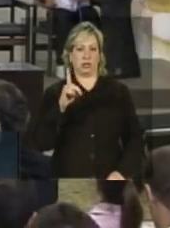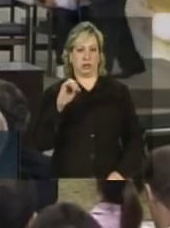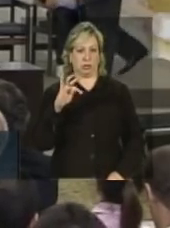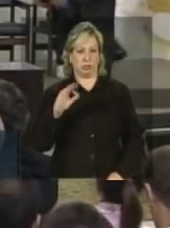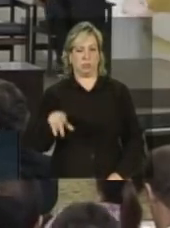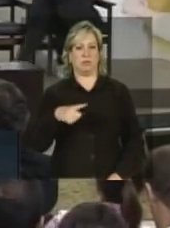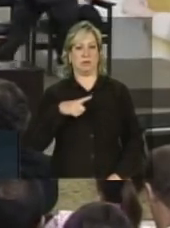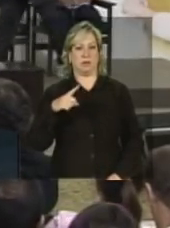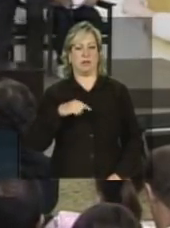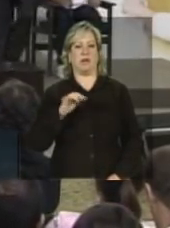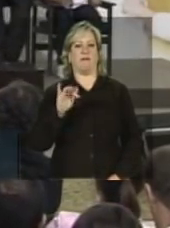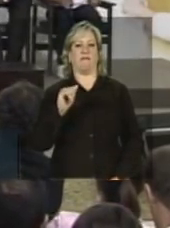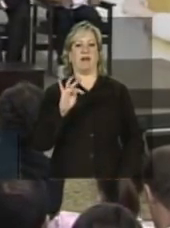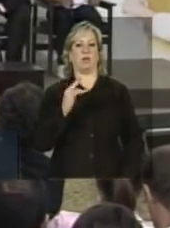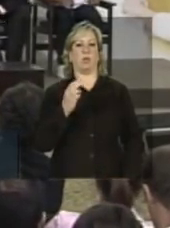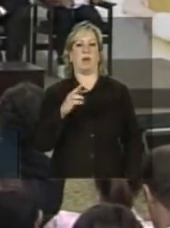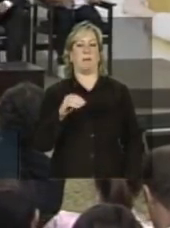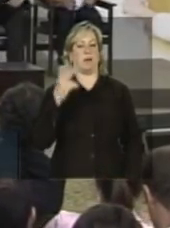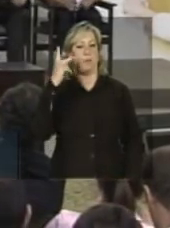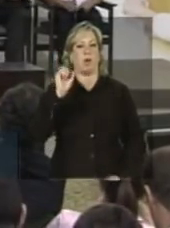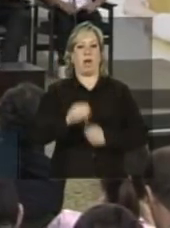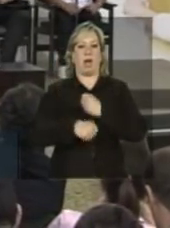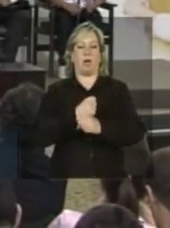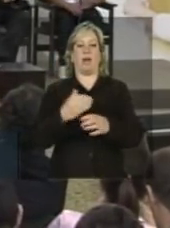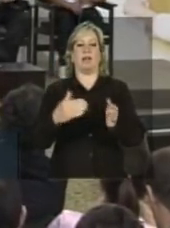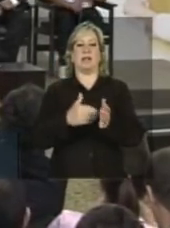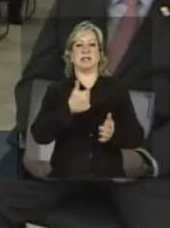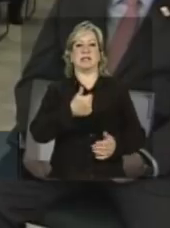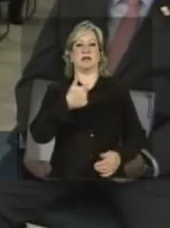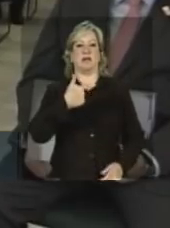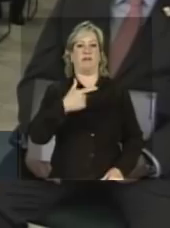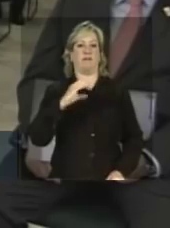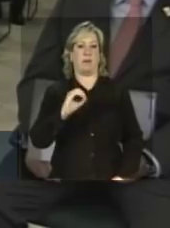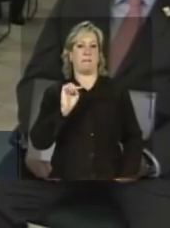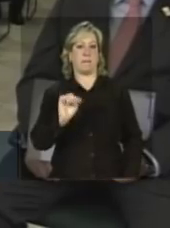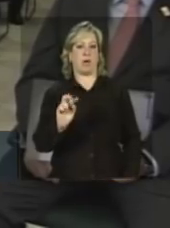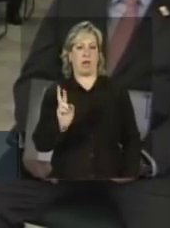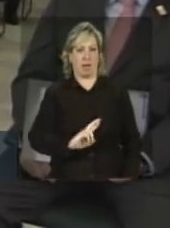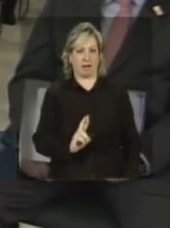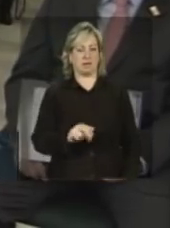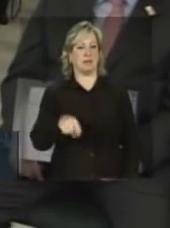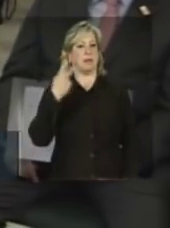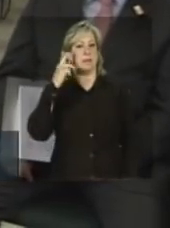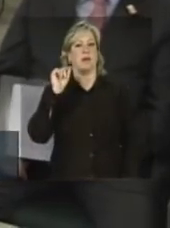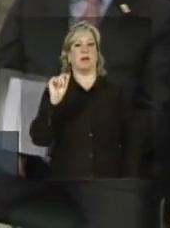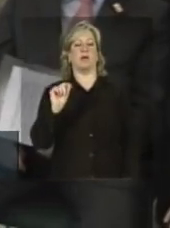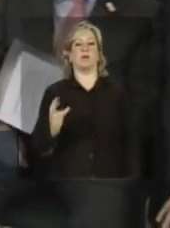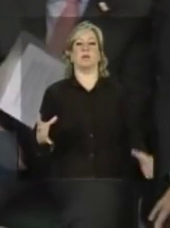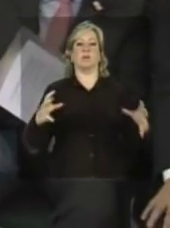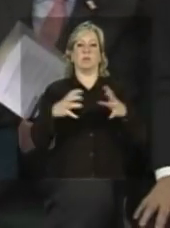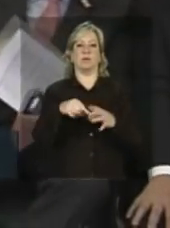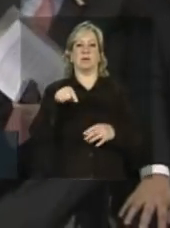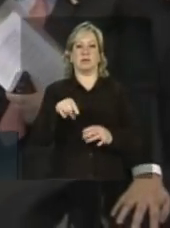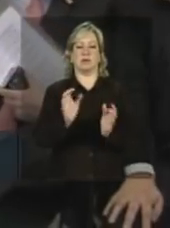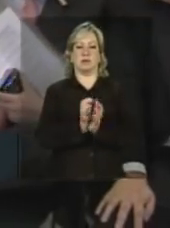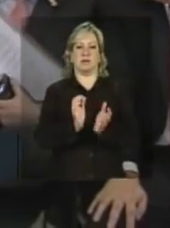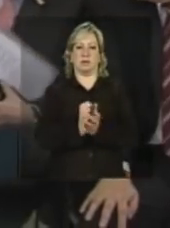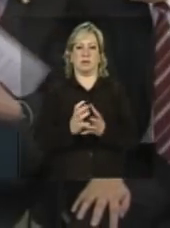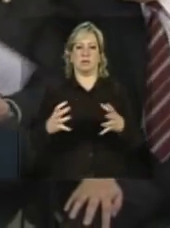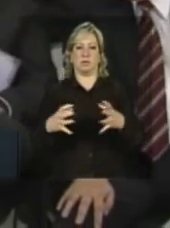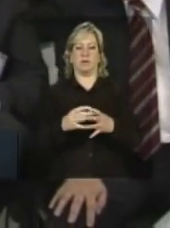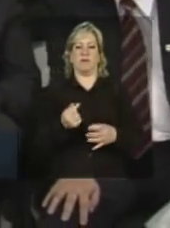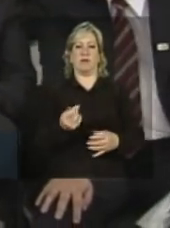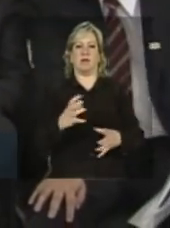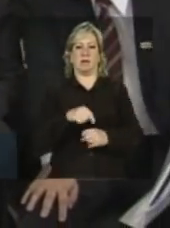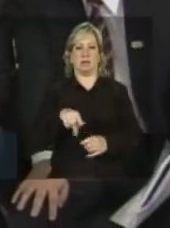faturamento anual de até 120 mil reais. O objetivo é promover a inclusão financeira deste setor. apresentado